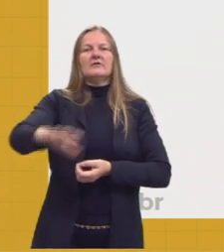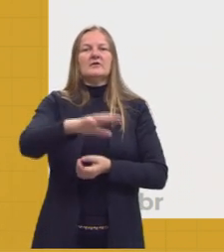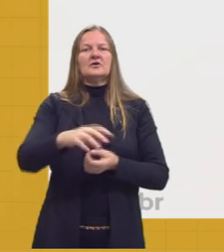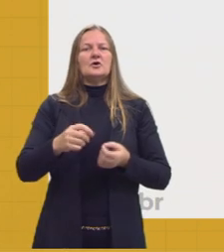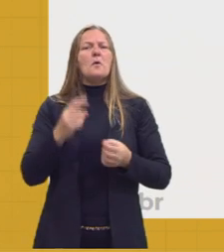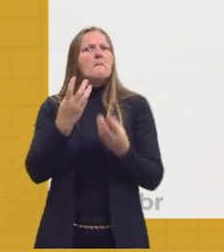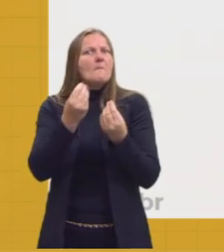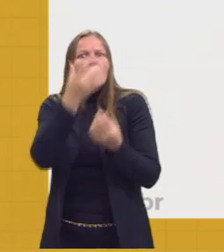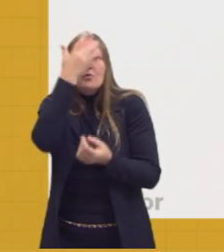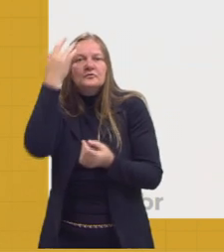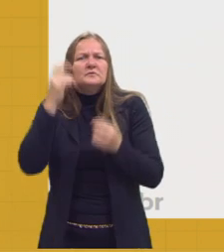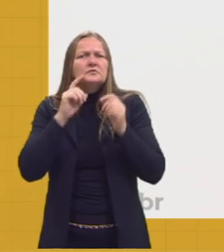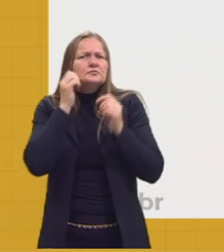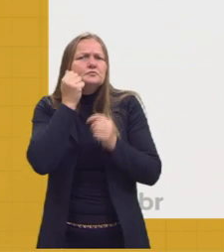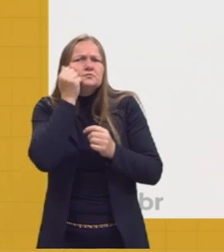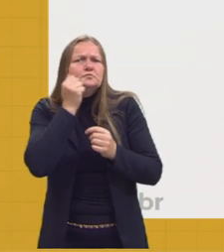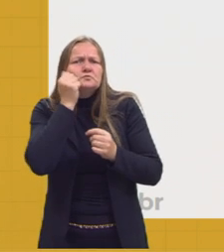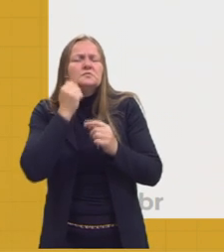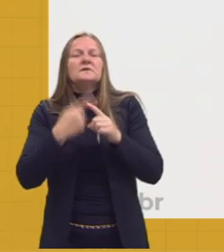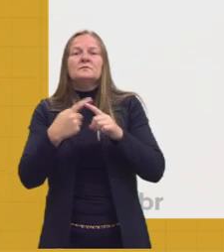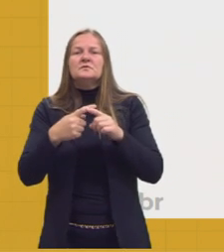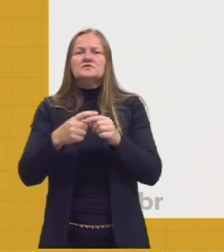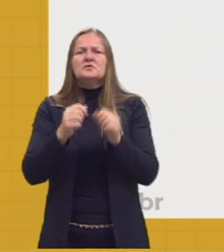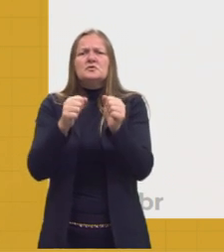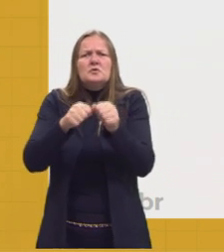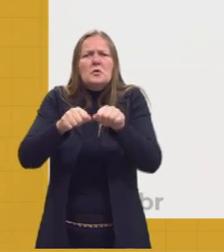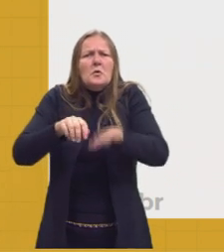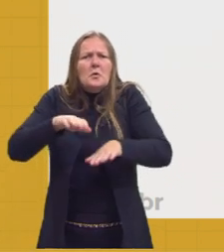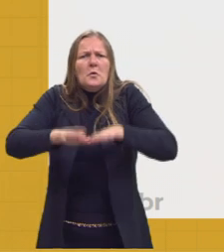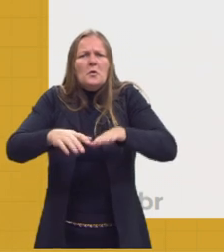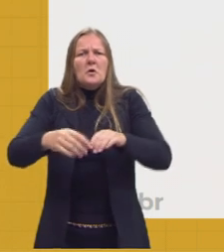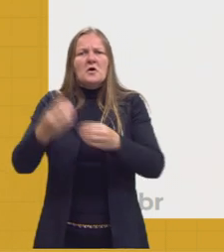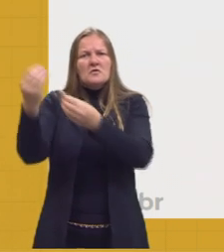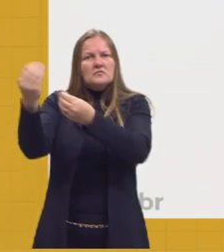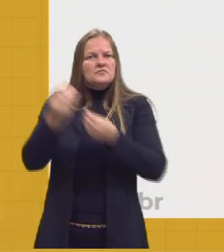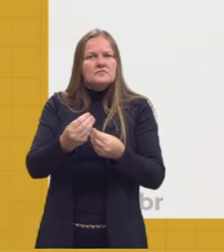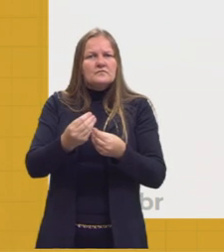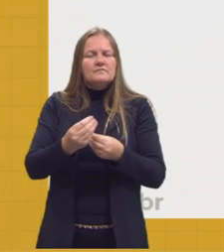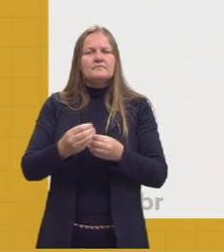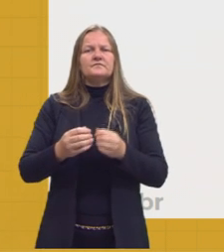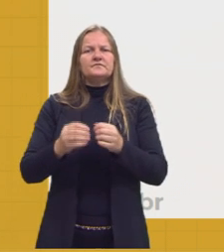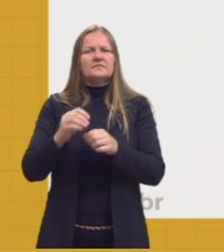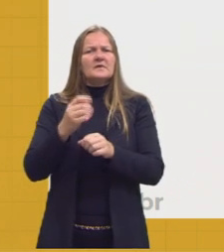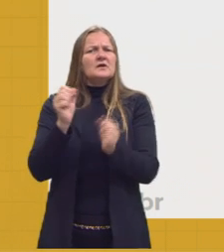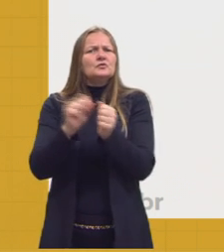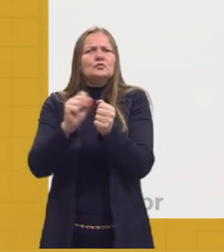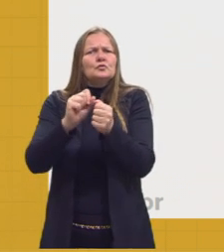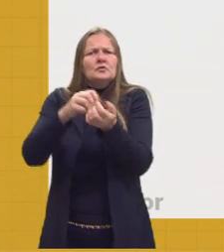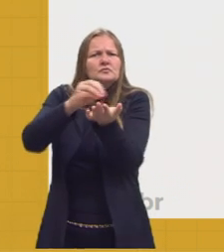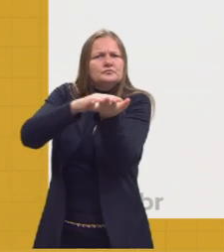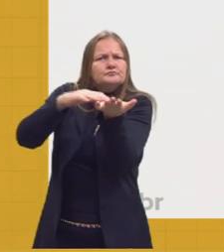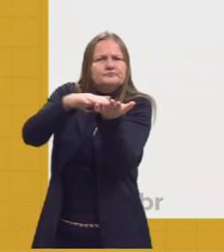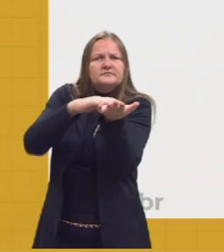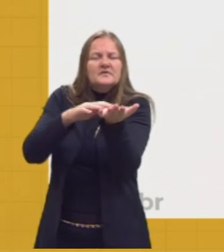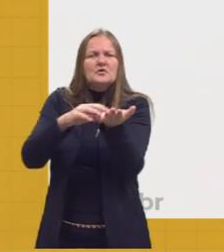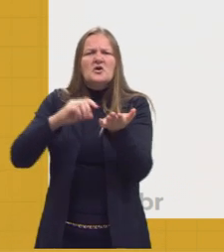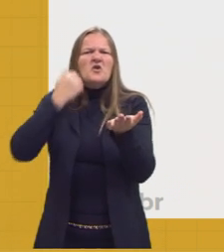mulatos desavergonhados, trazidos pelos pés os homens nobres, posta nas palmas toda a picardia,